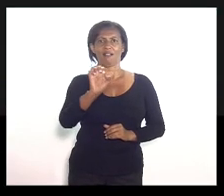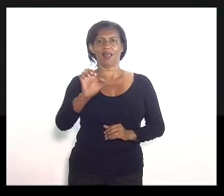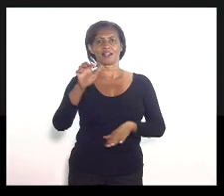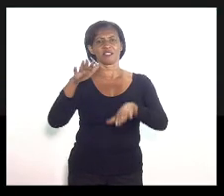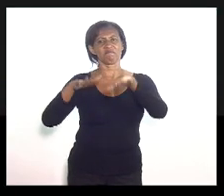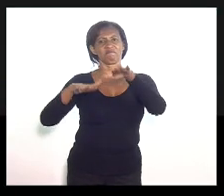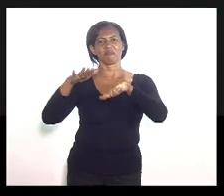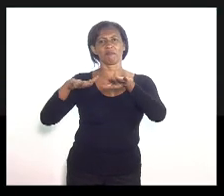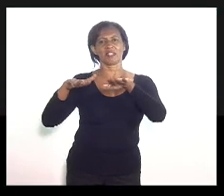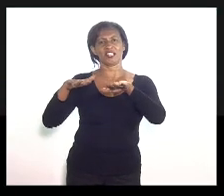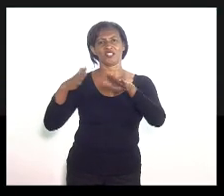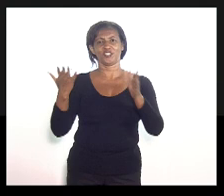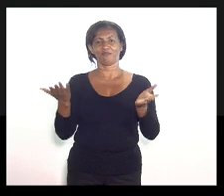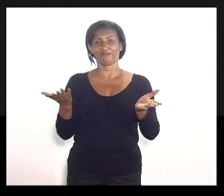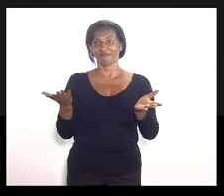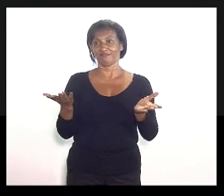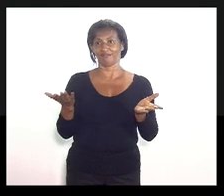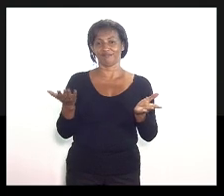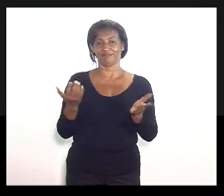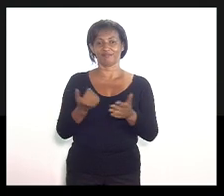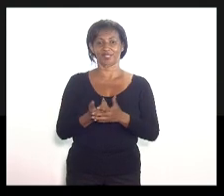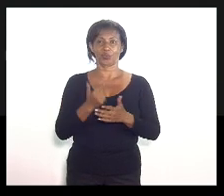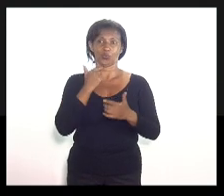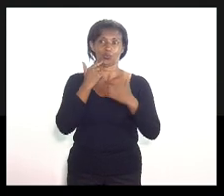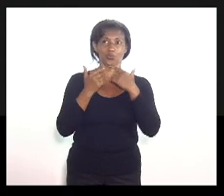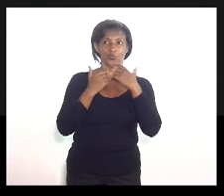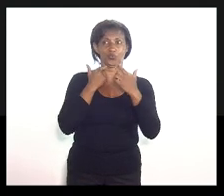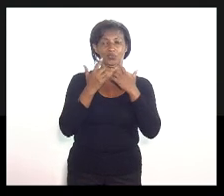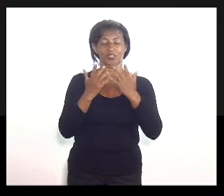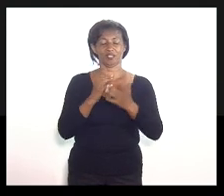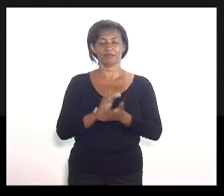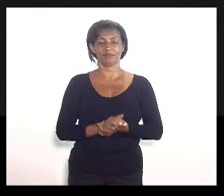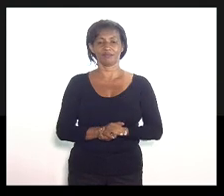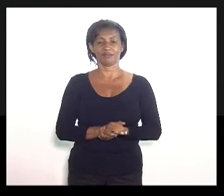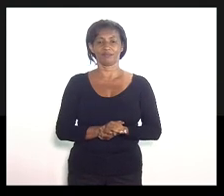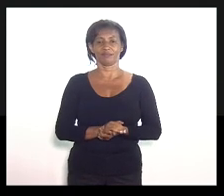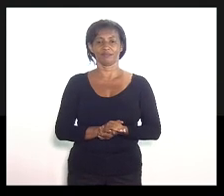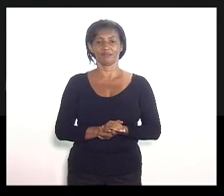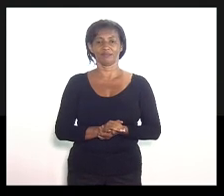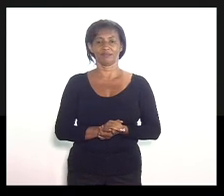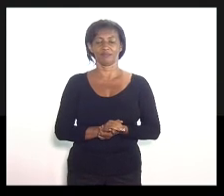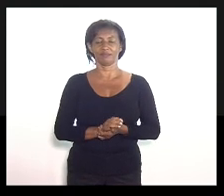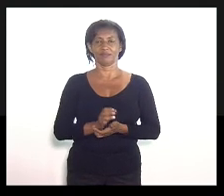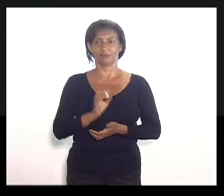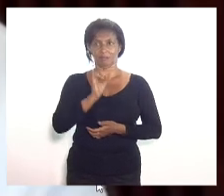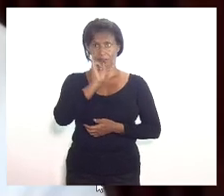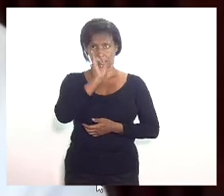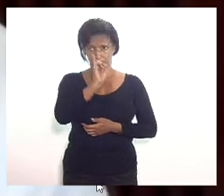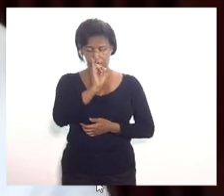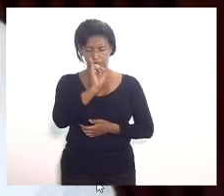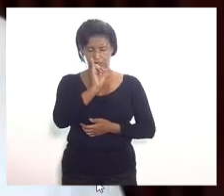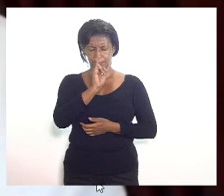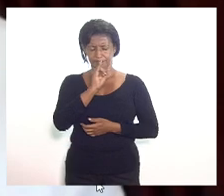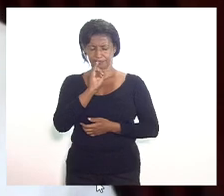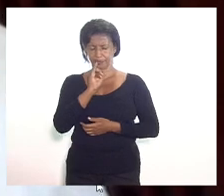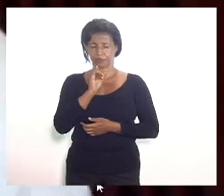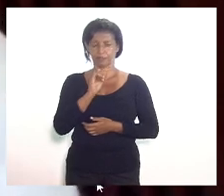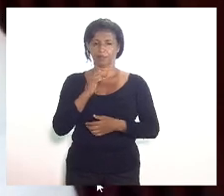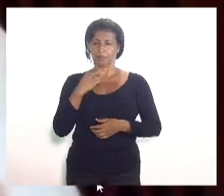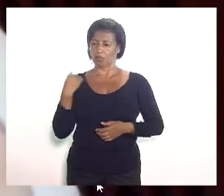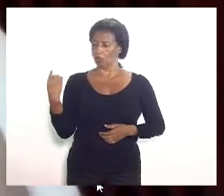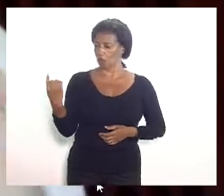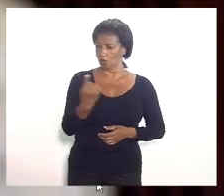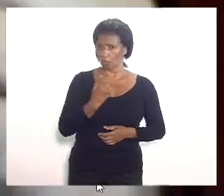me permita, deputada Marta, para terminar... Deputada Márcio Pacheco. Deputada enfermeira Jani, se nós dissermos classe, eu